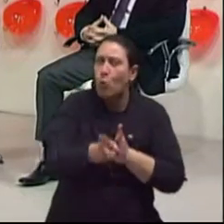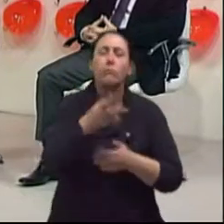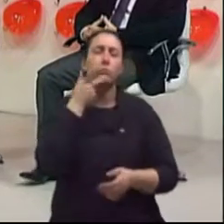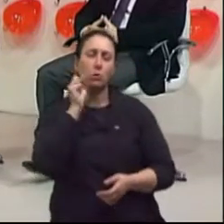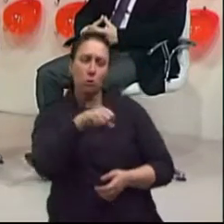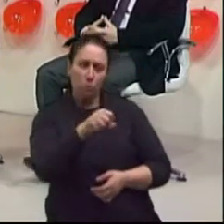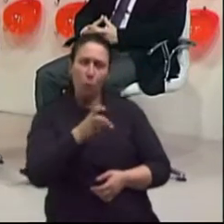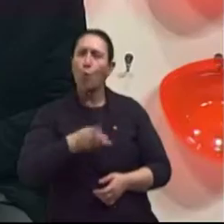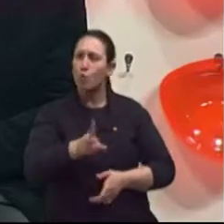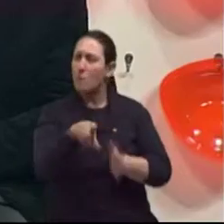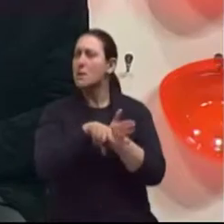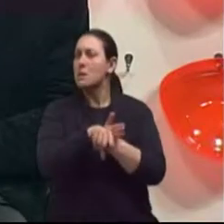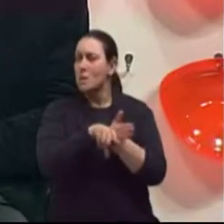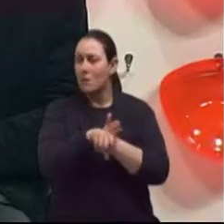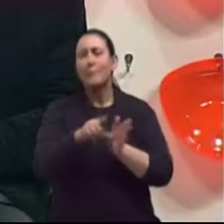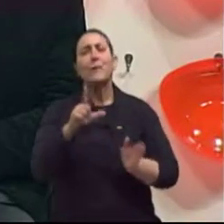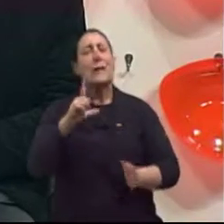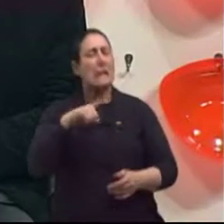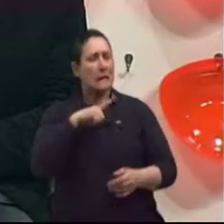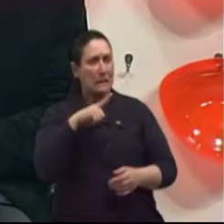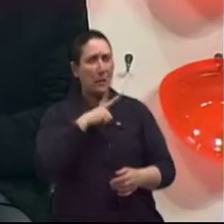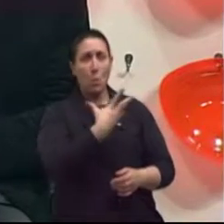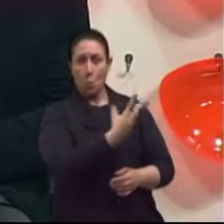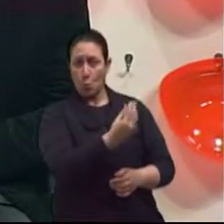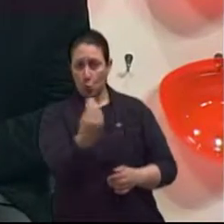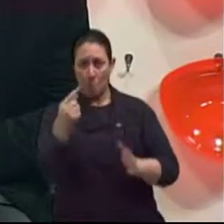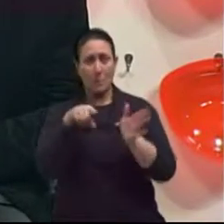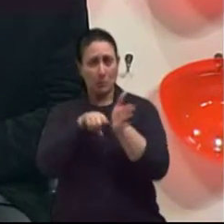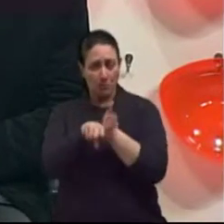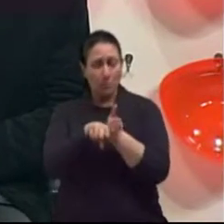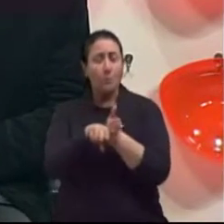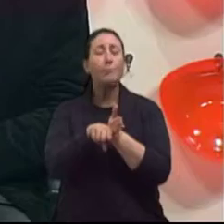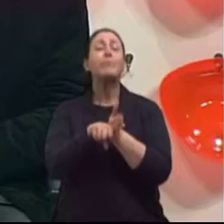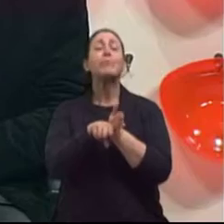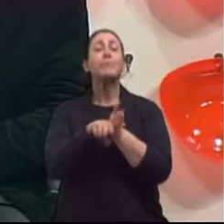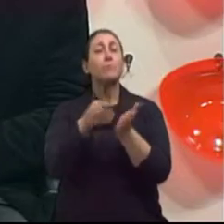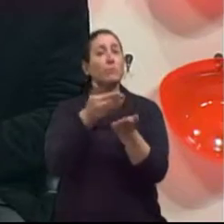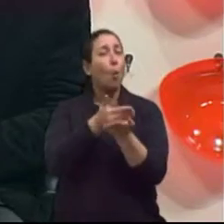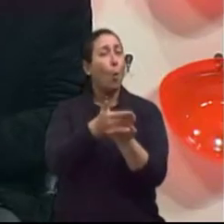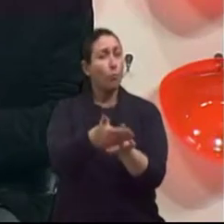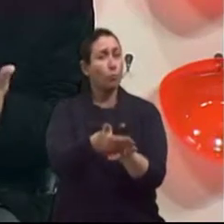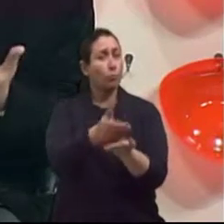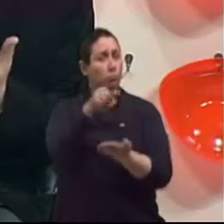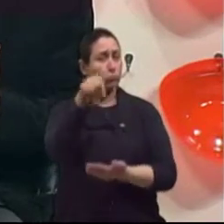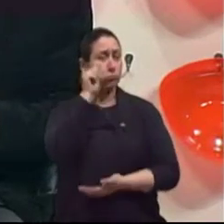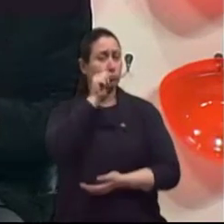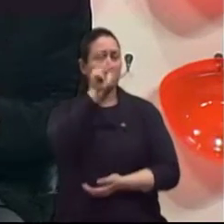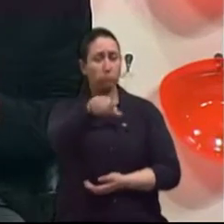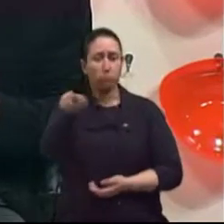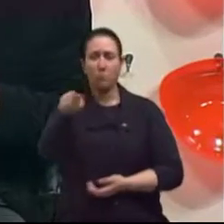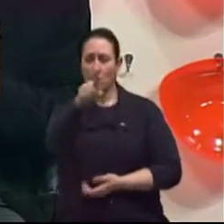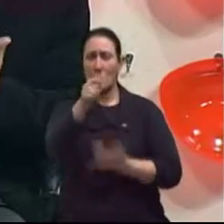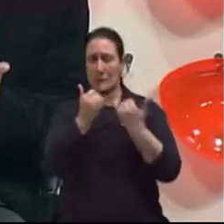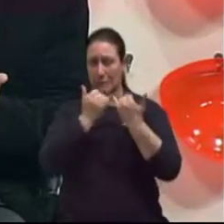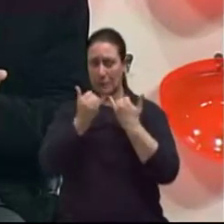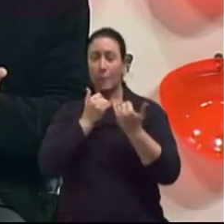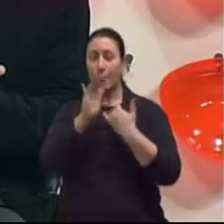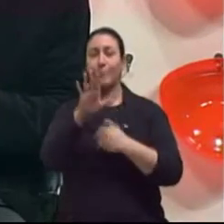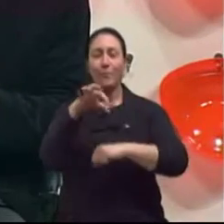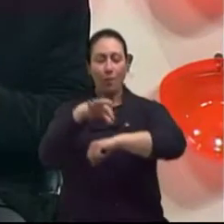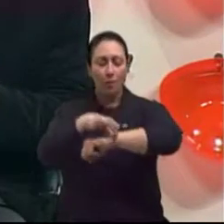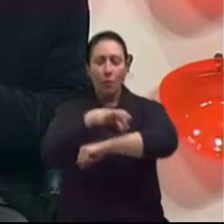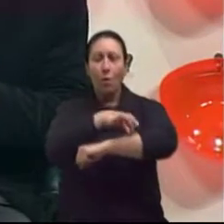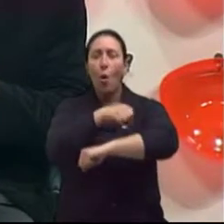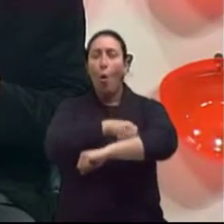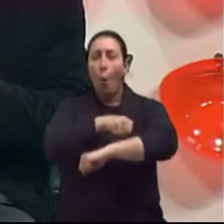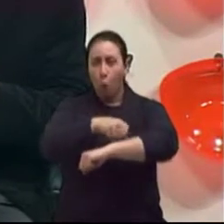Claro que existem muitas pesquisas que inicialmente começaram nas mulheres. Eu vou dar um exemplo bem clássico. A osteoporose